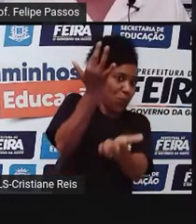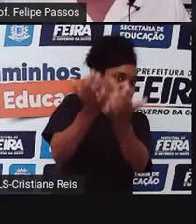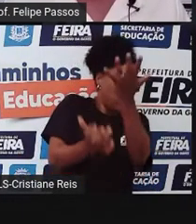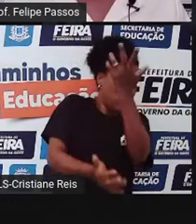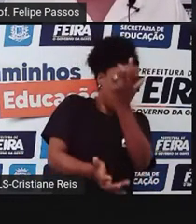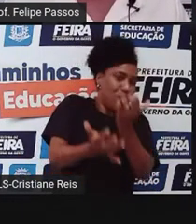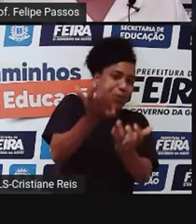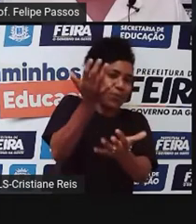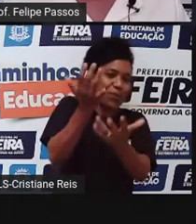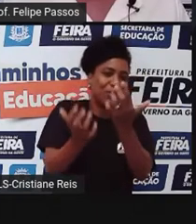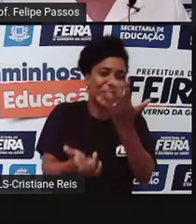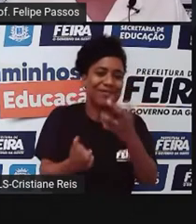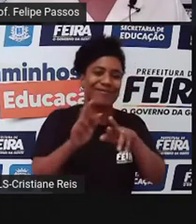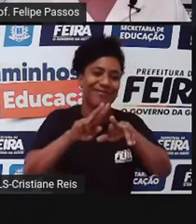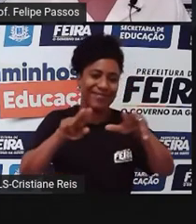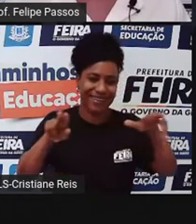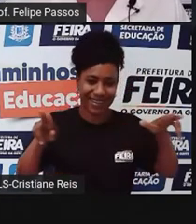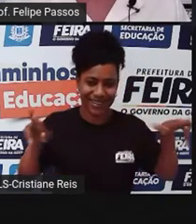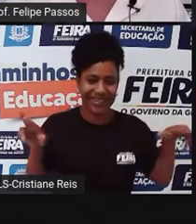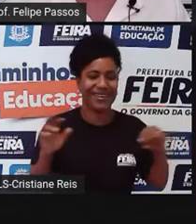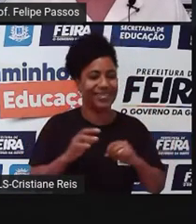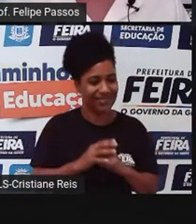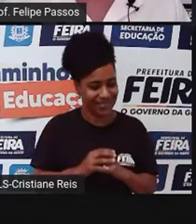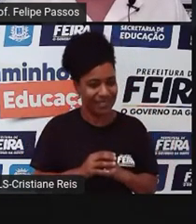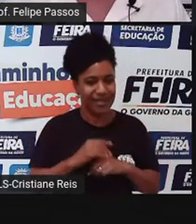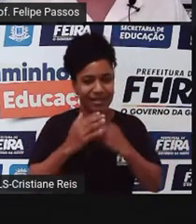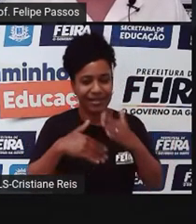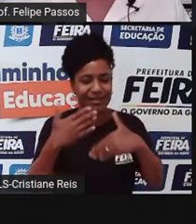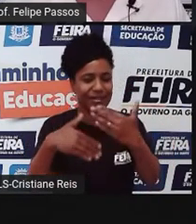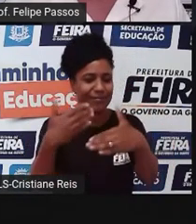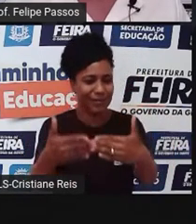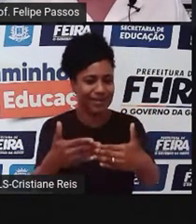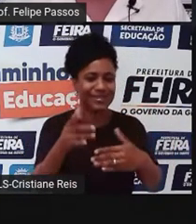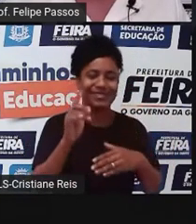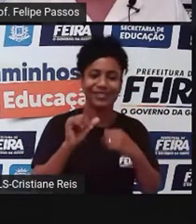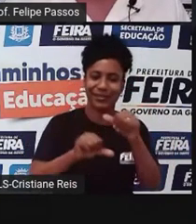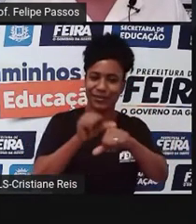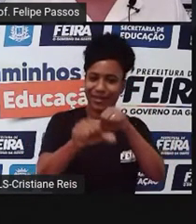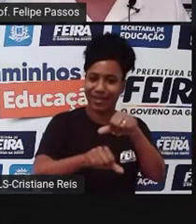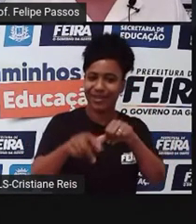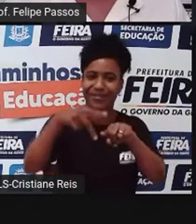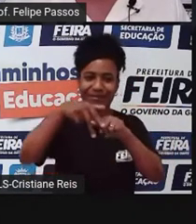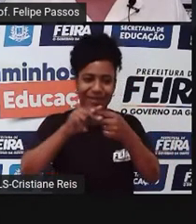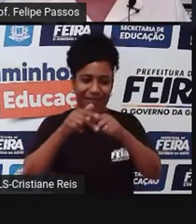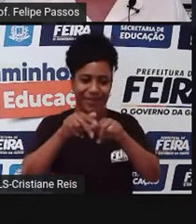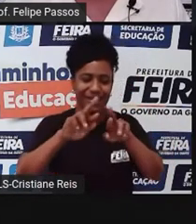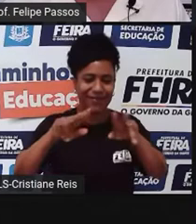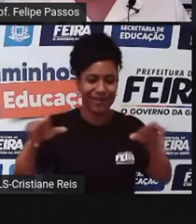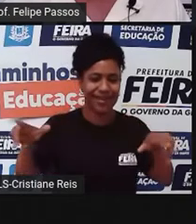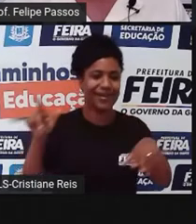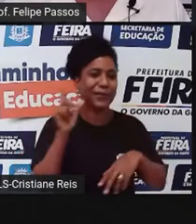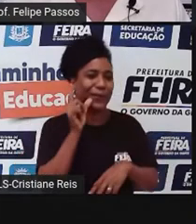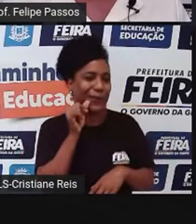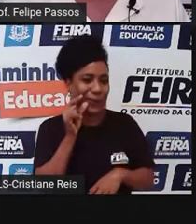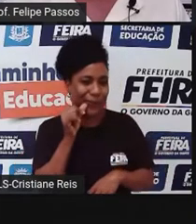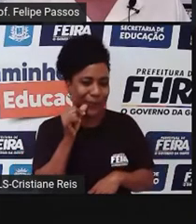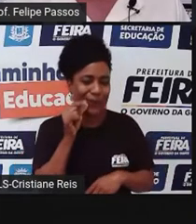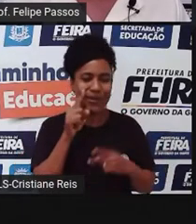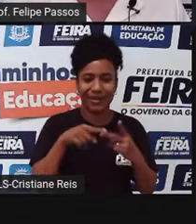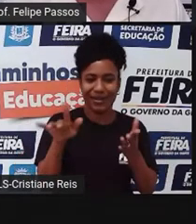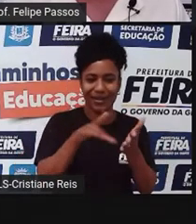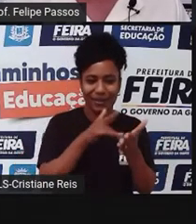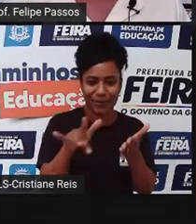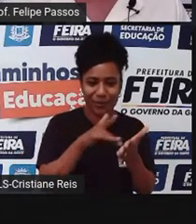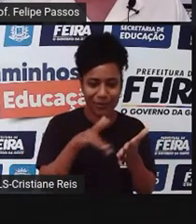né? E essas ferramentas chegaram, na atualidade, aos dispositivos eletrônicos, aos celulares, computadores,